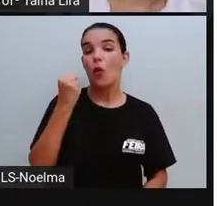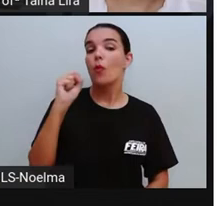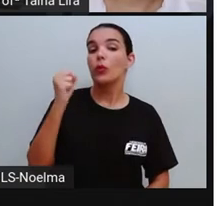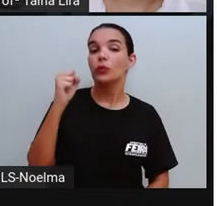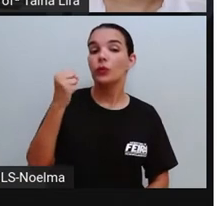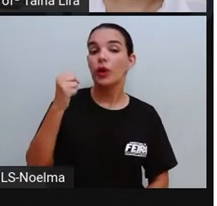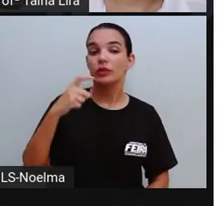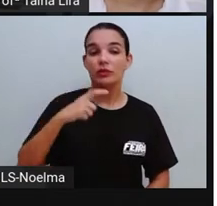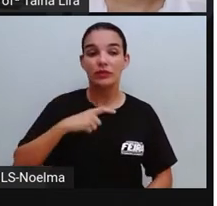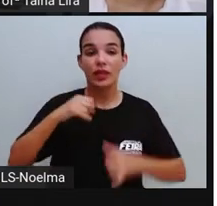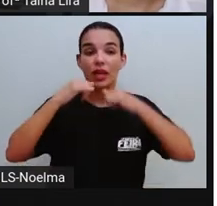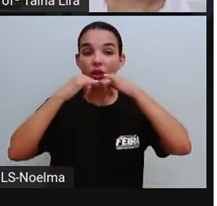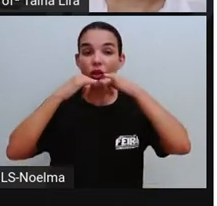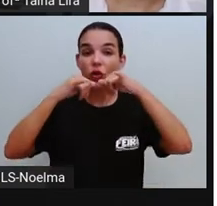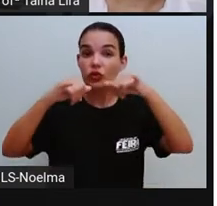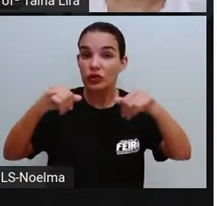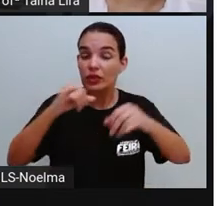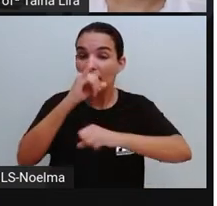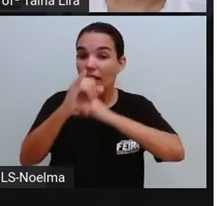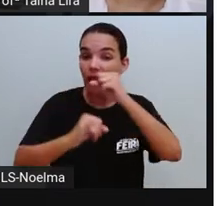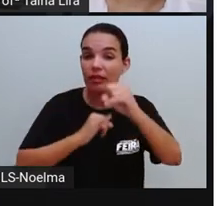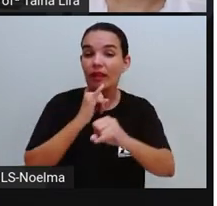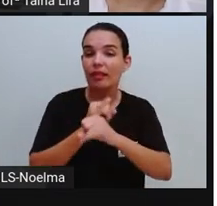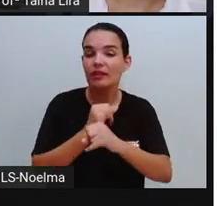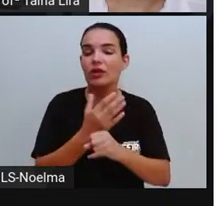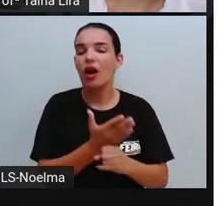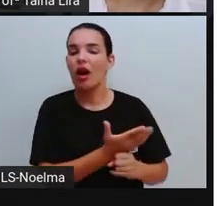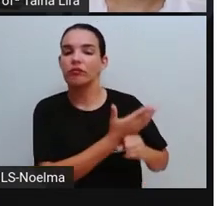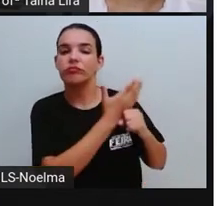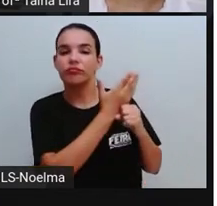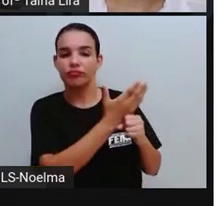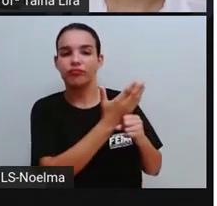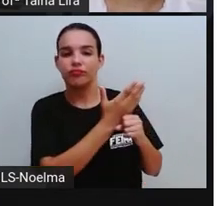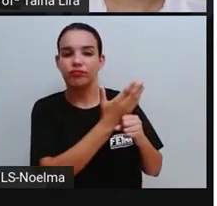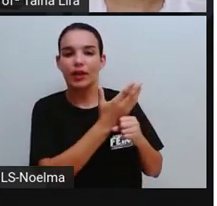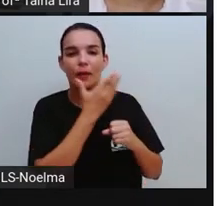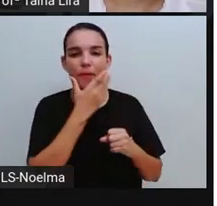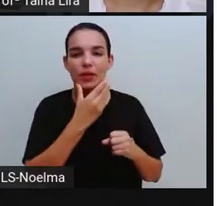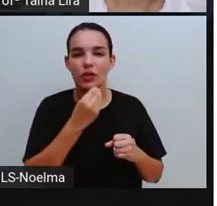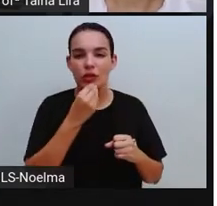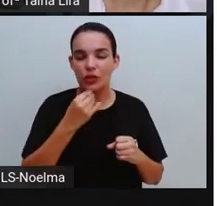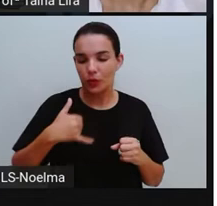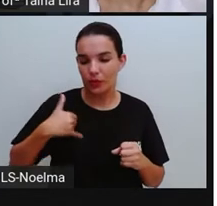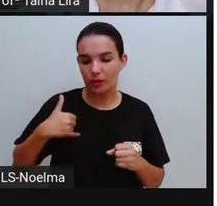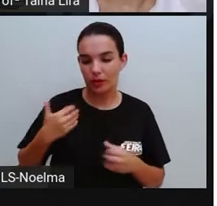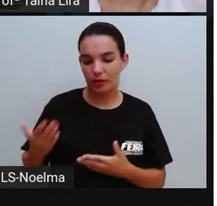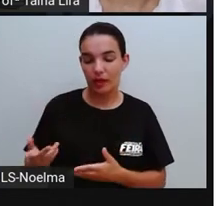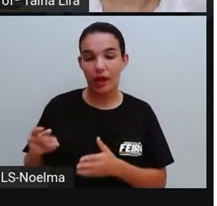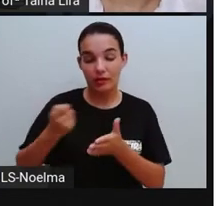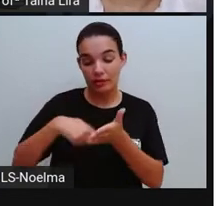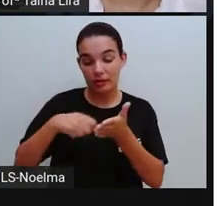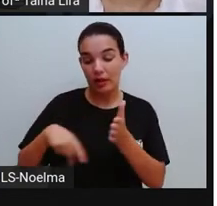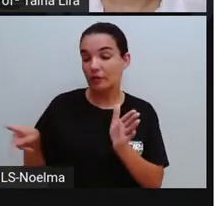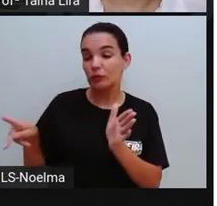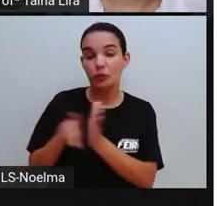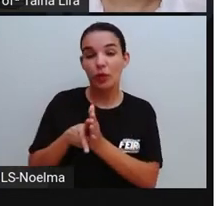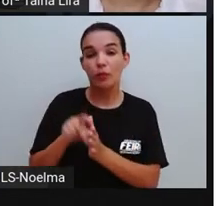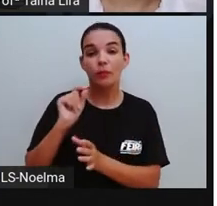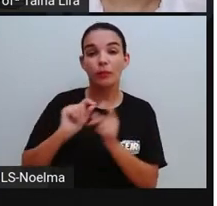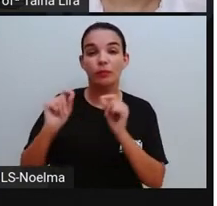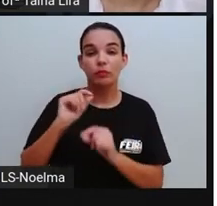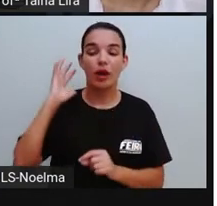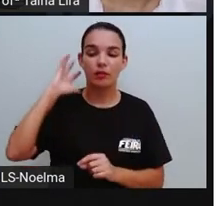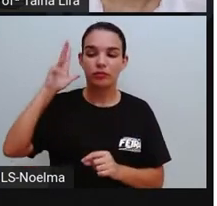notícia na internet. Menino de oito anos escreve sua autobiografia e faz sucesso na